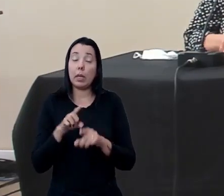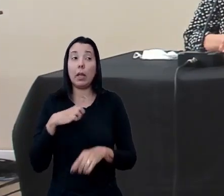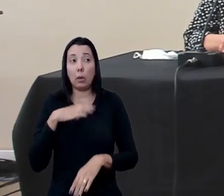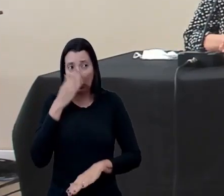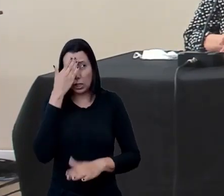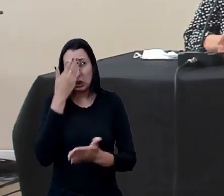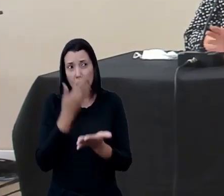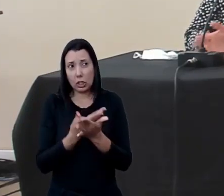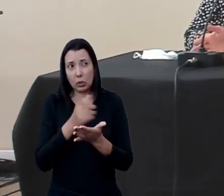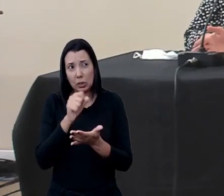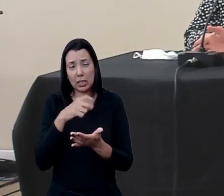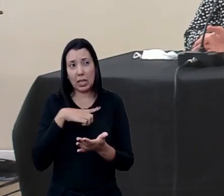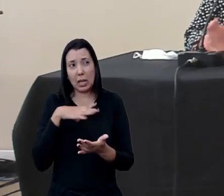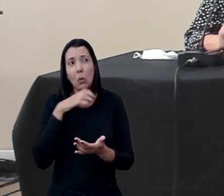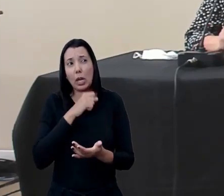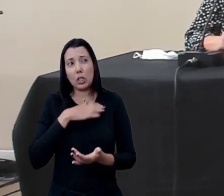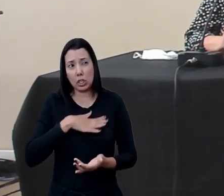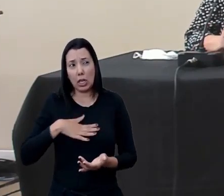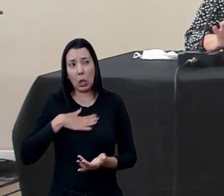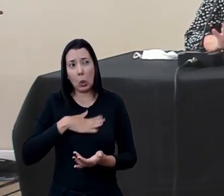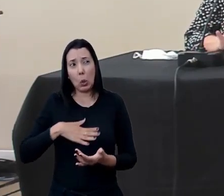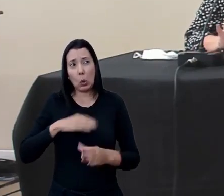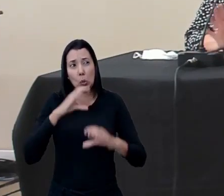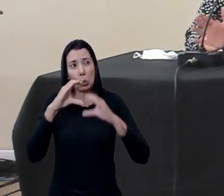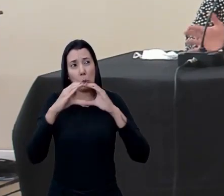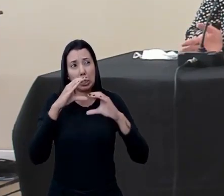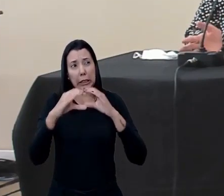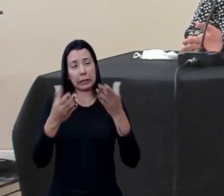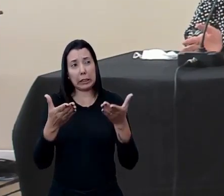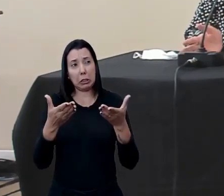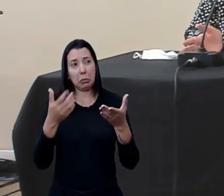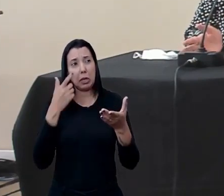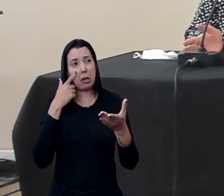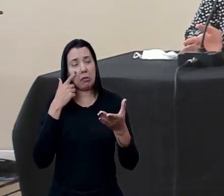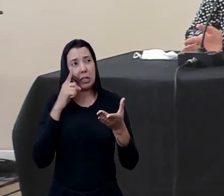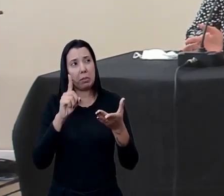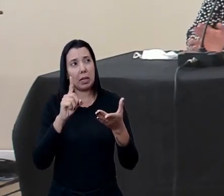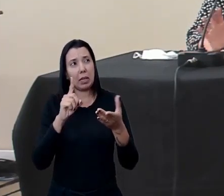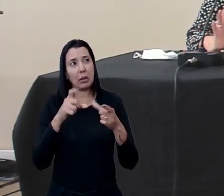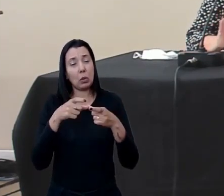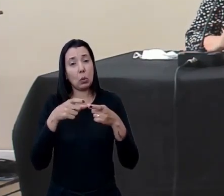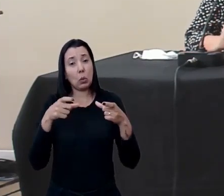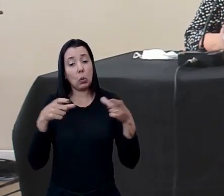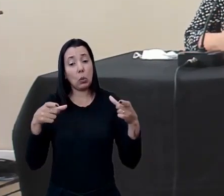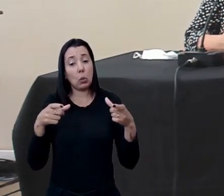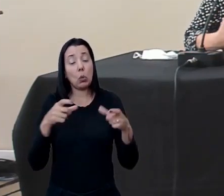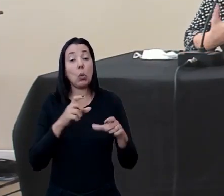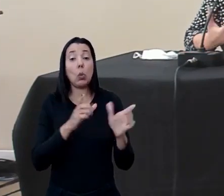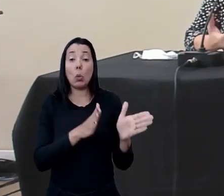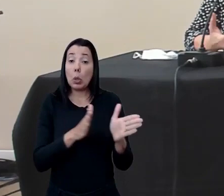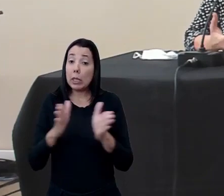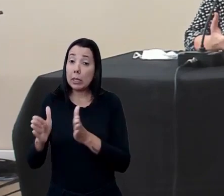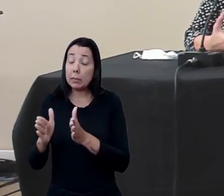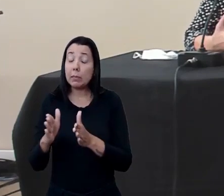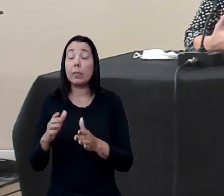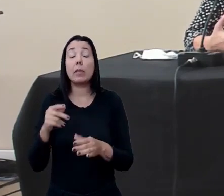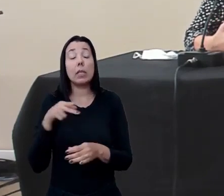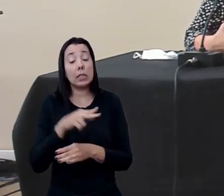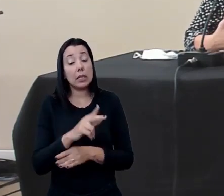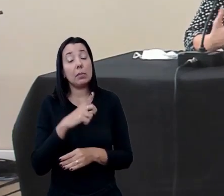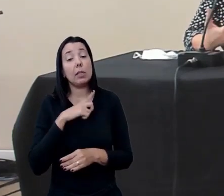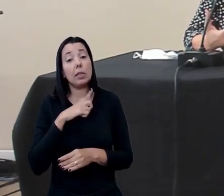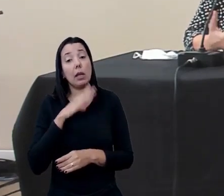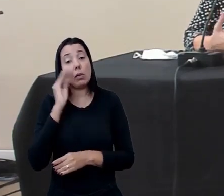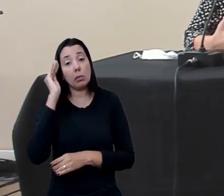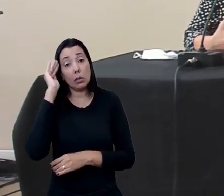eu acredito que seja a gosto para comunicação o mestrado a gente previu essa prorrogação e sempre haverá um